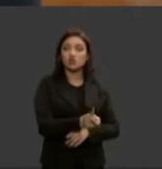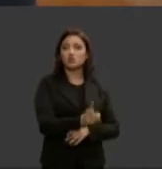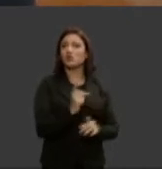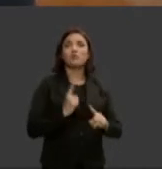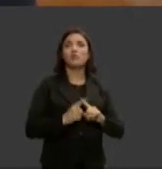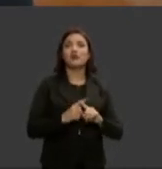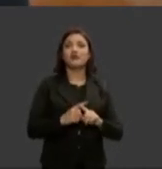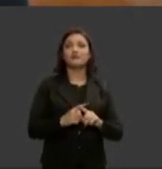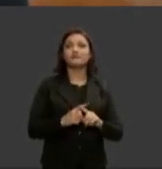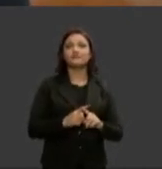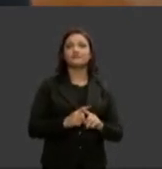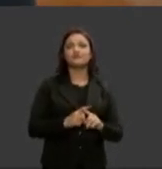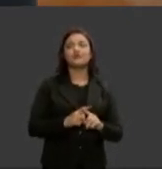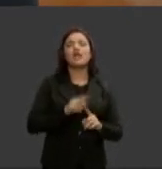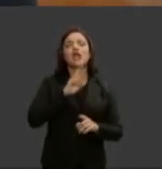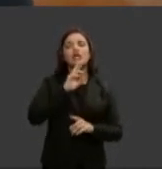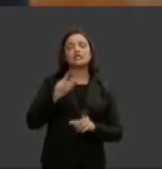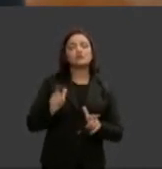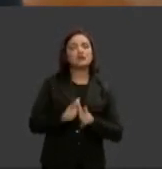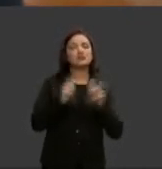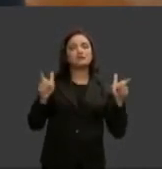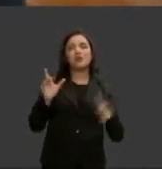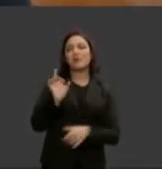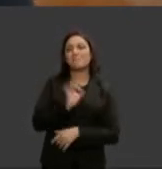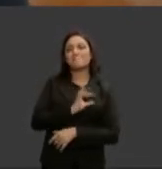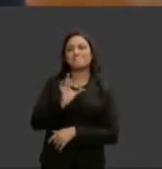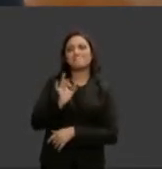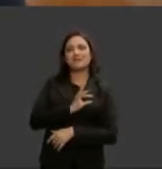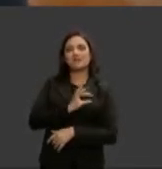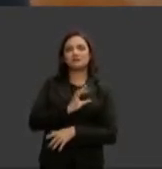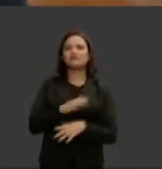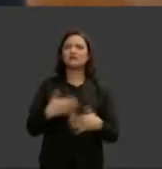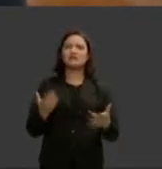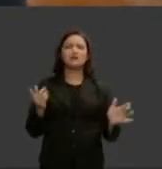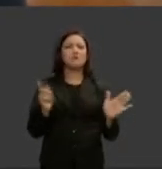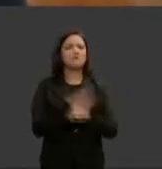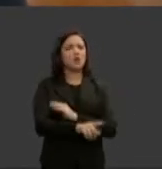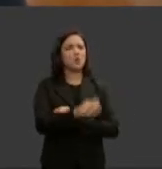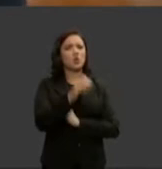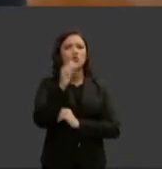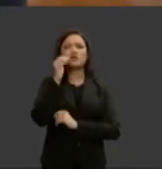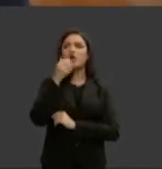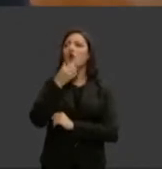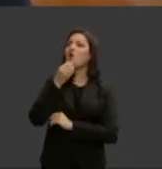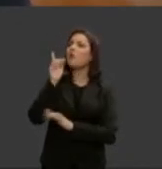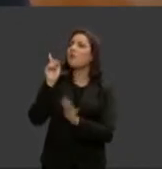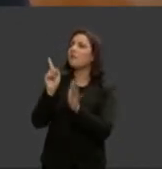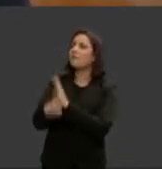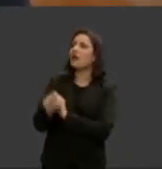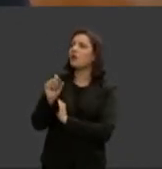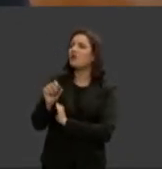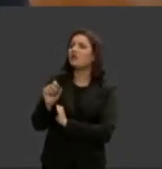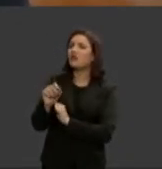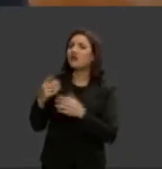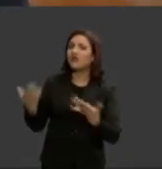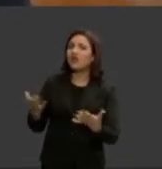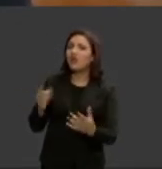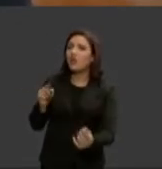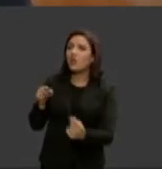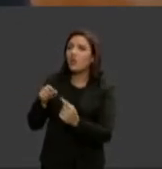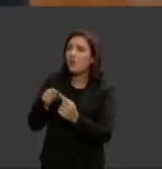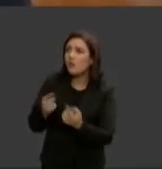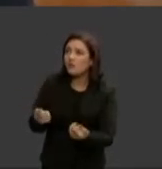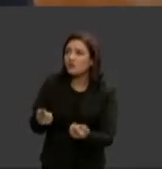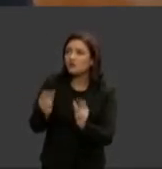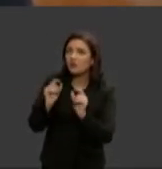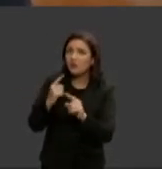ao medo agora quando a gente faz para os homens essa mesma pergunta e raramente a gente faz o que está acontecendo com um homem